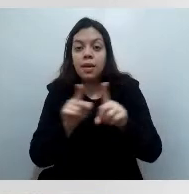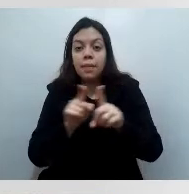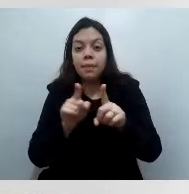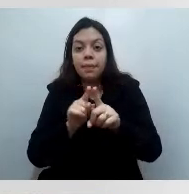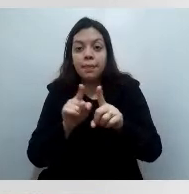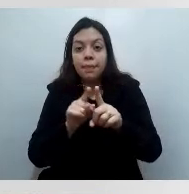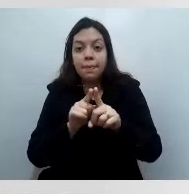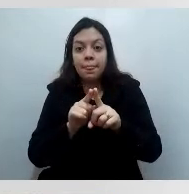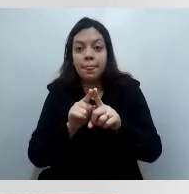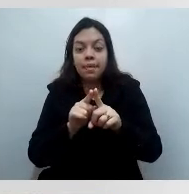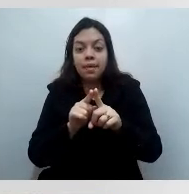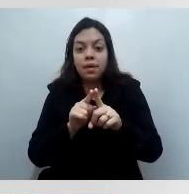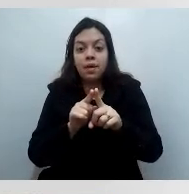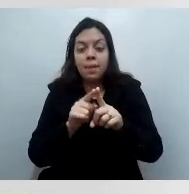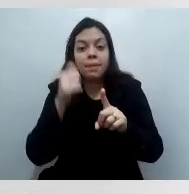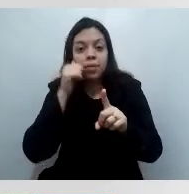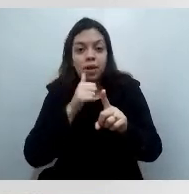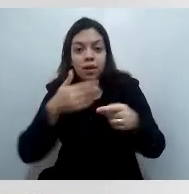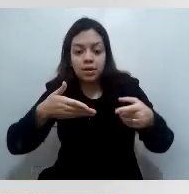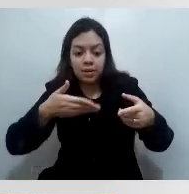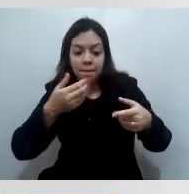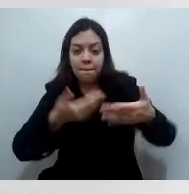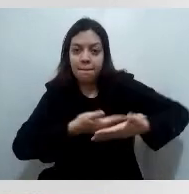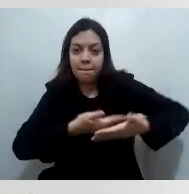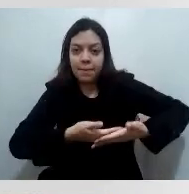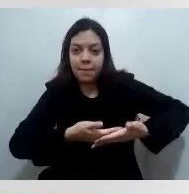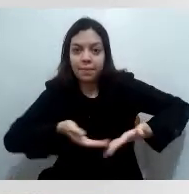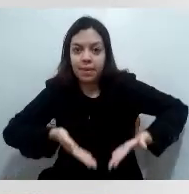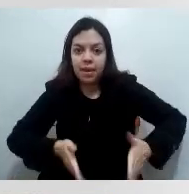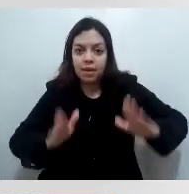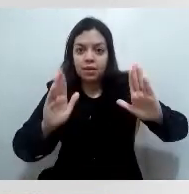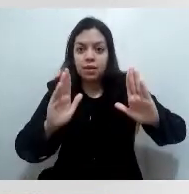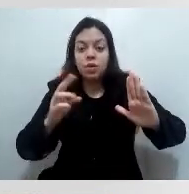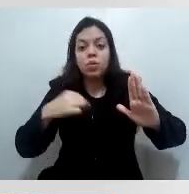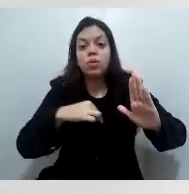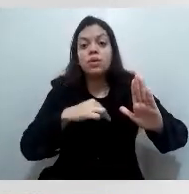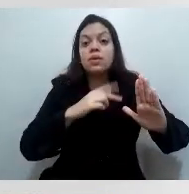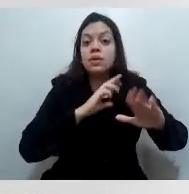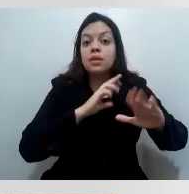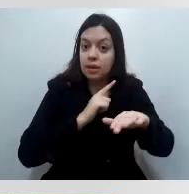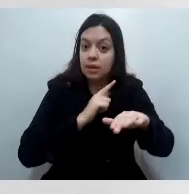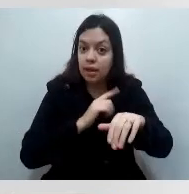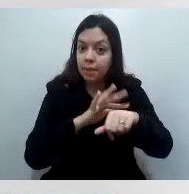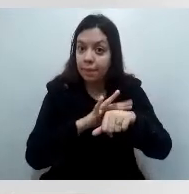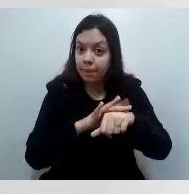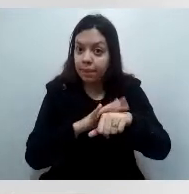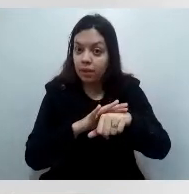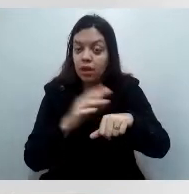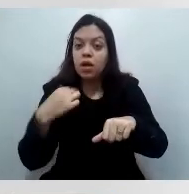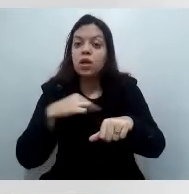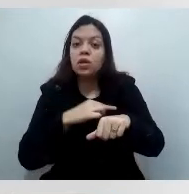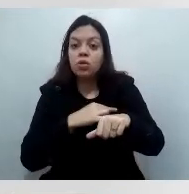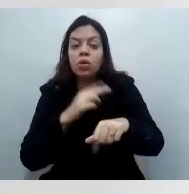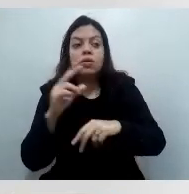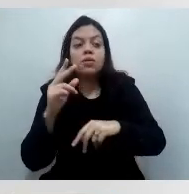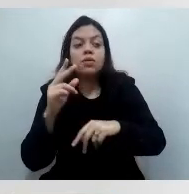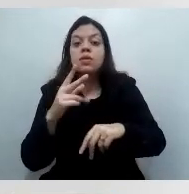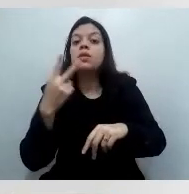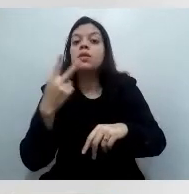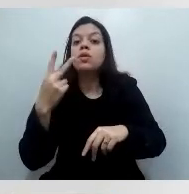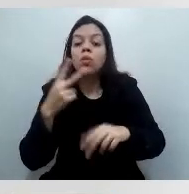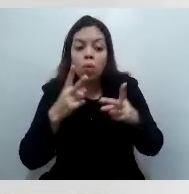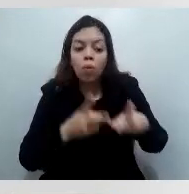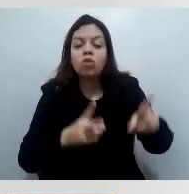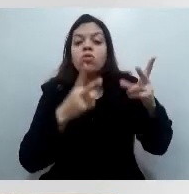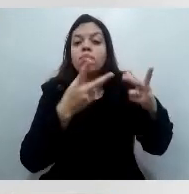aumentado. nós precisamos proteger as nossas gestantes. Nós estamos tendo um aumento significativo de óbitos